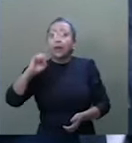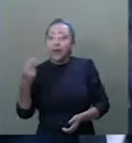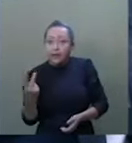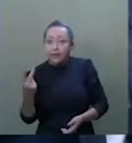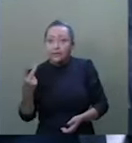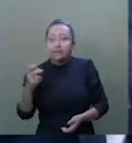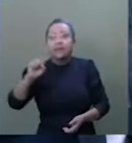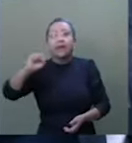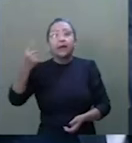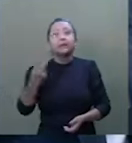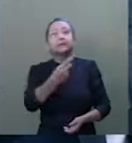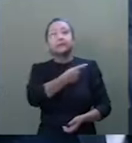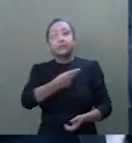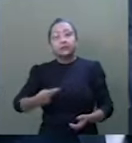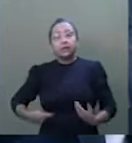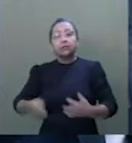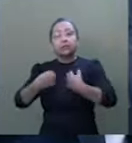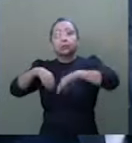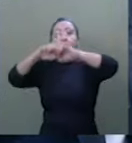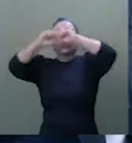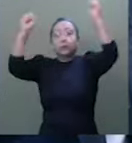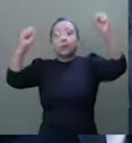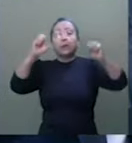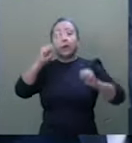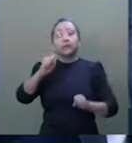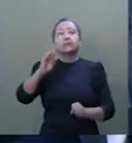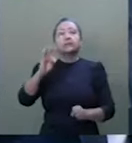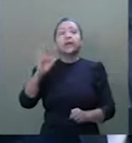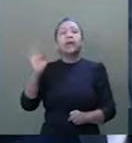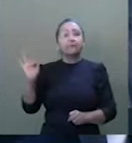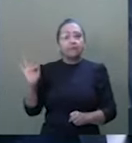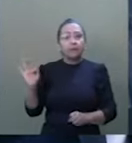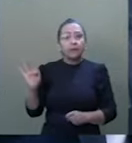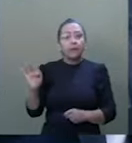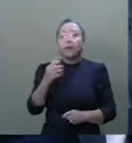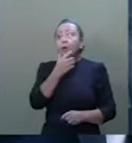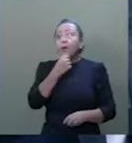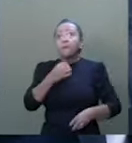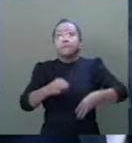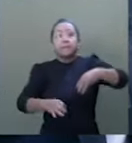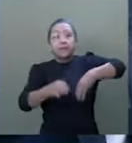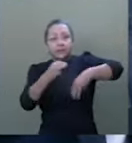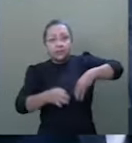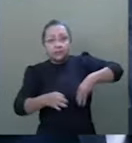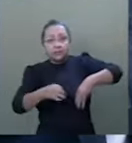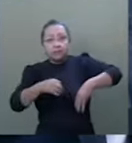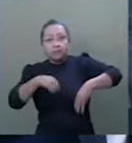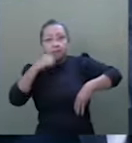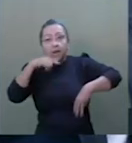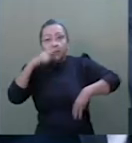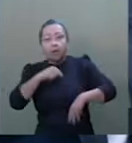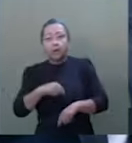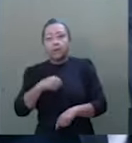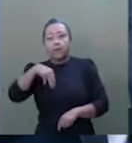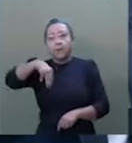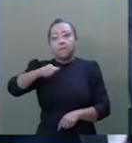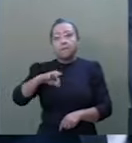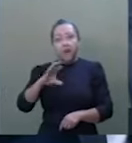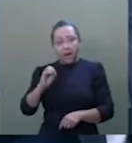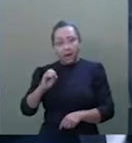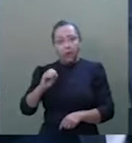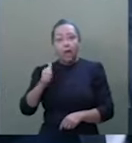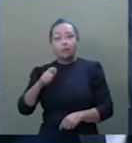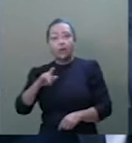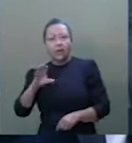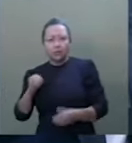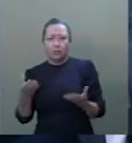-presidente do Supremo Tribunal Federal, o ministro Marco Aurélio Mello. E por aí se vai. Nós